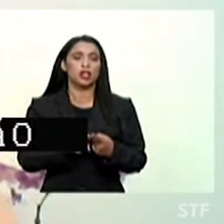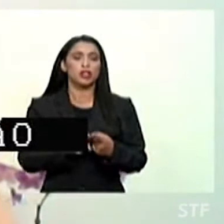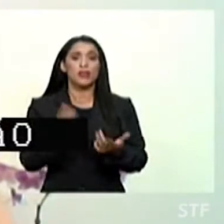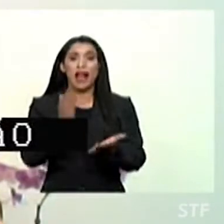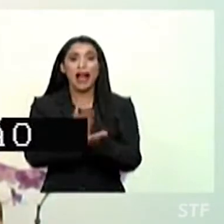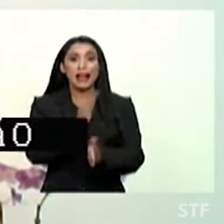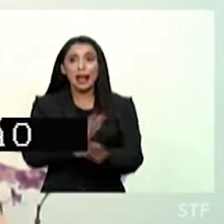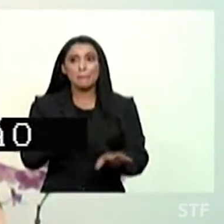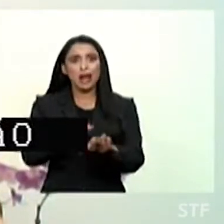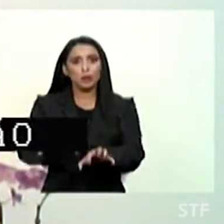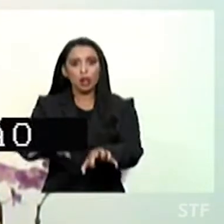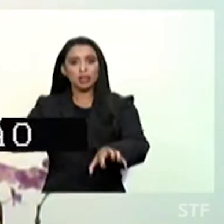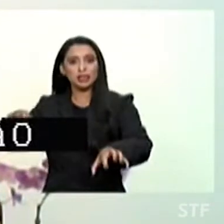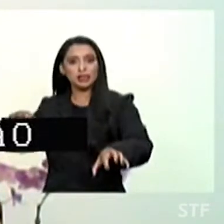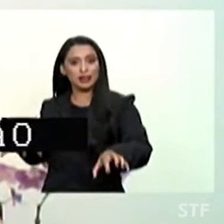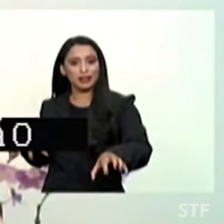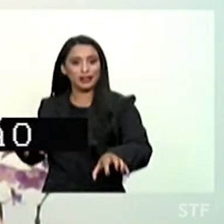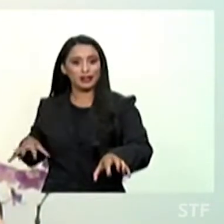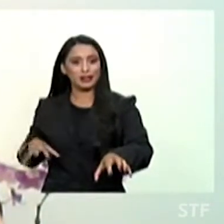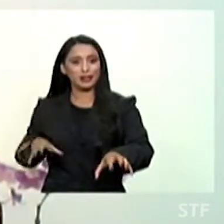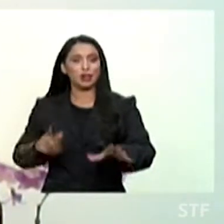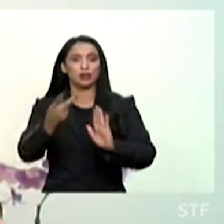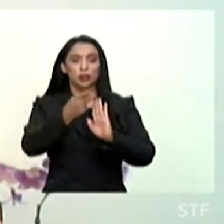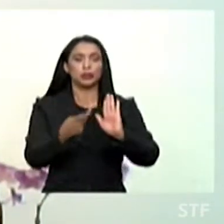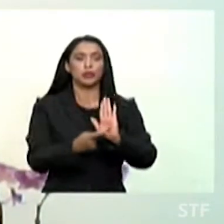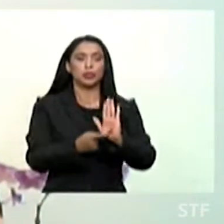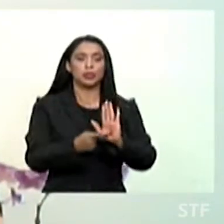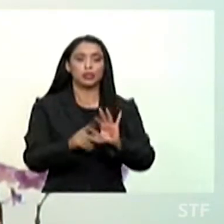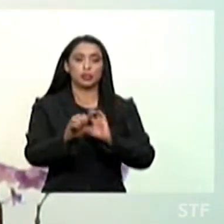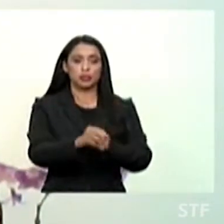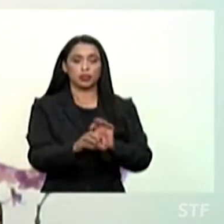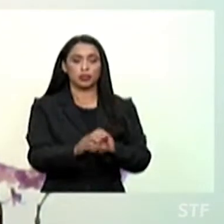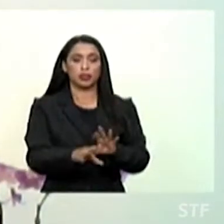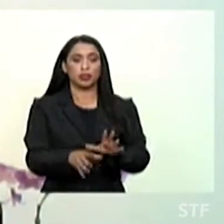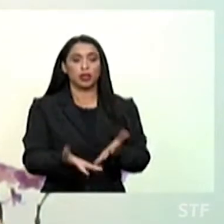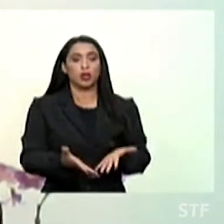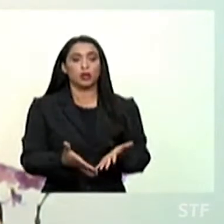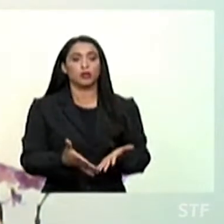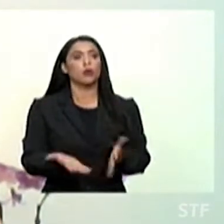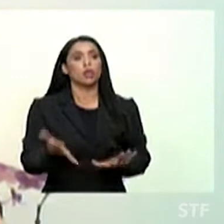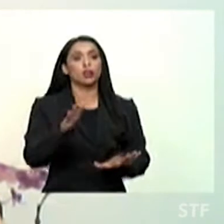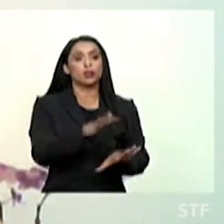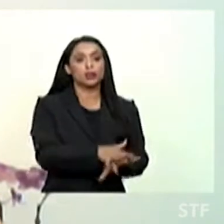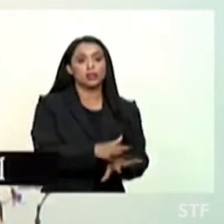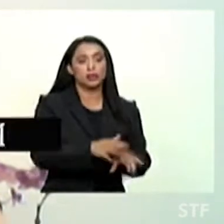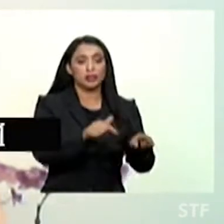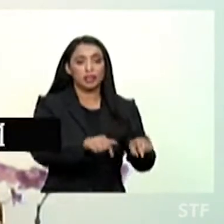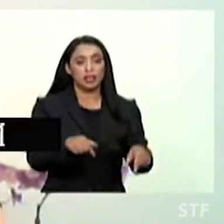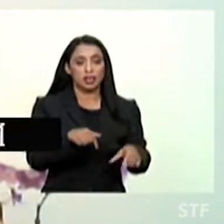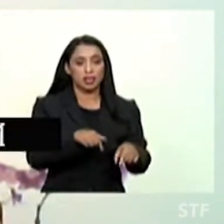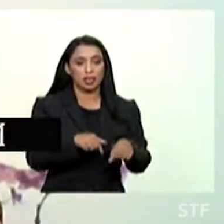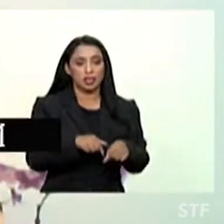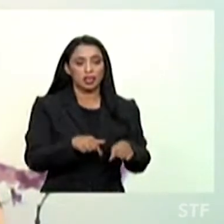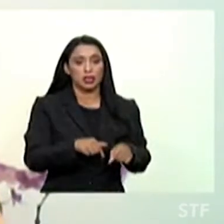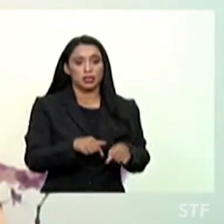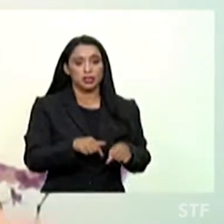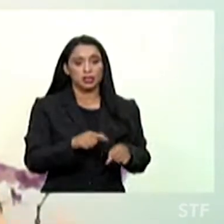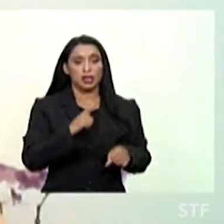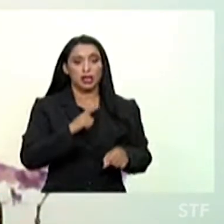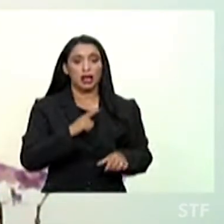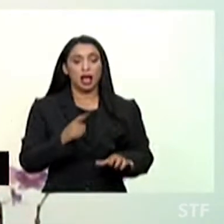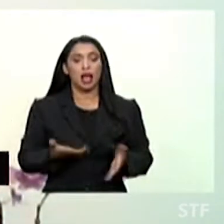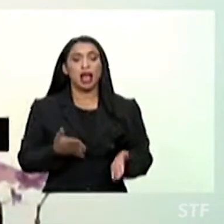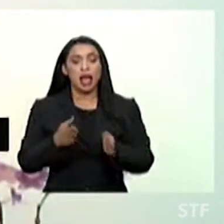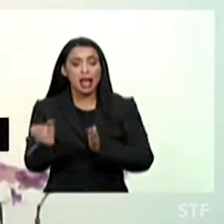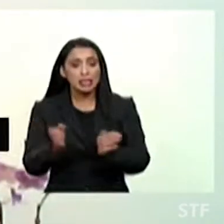do projeto educacional através da garantia do ensino inclusivo em sala de aula, a partir de ambientes de aprendizagem acessíveis e com